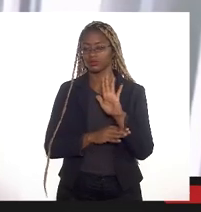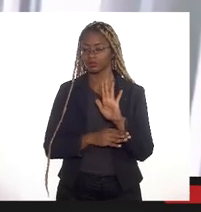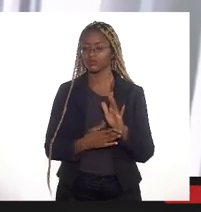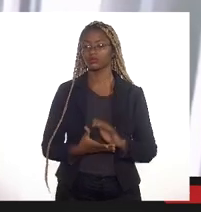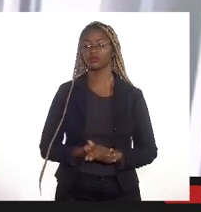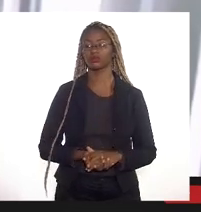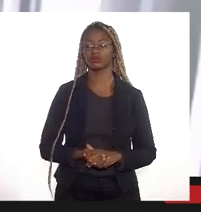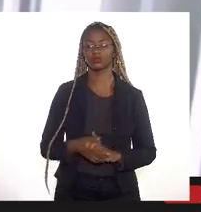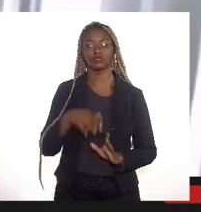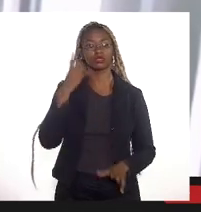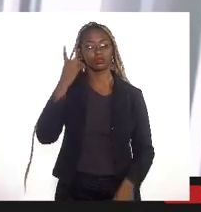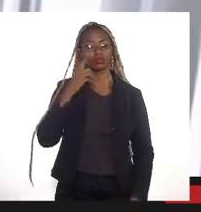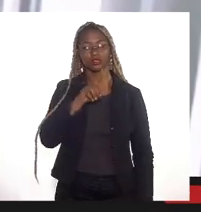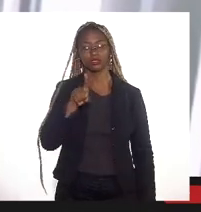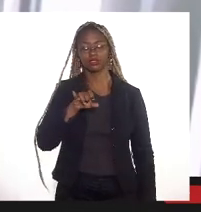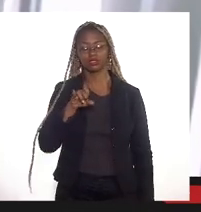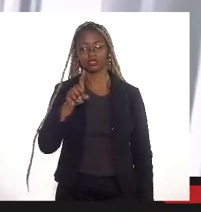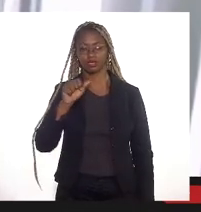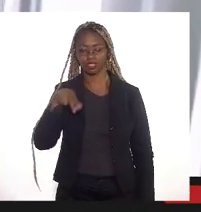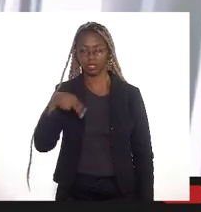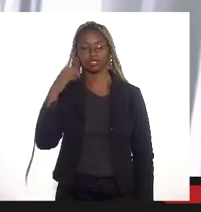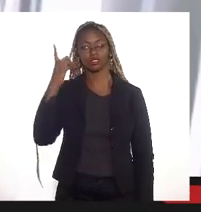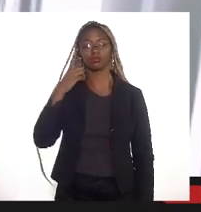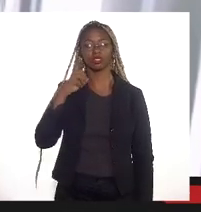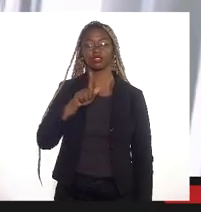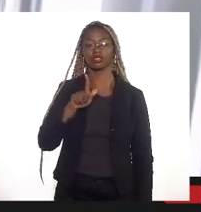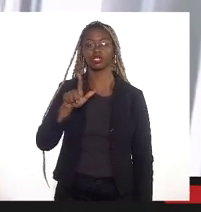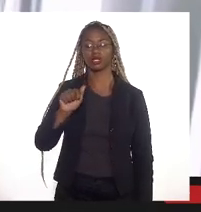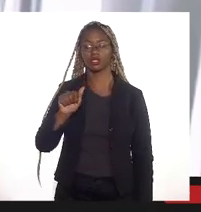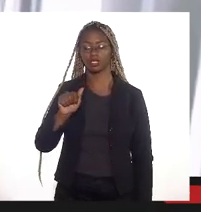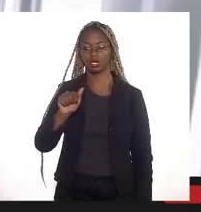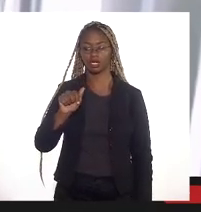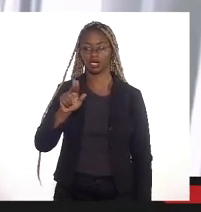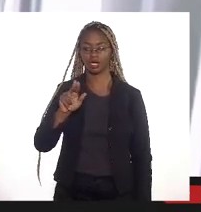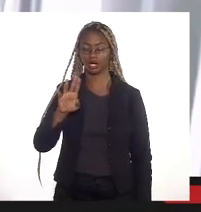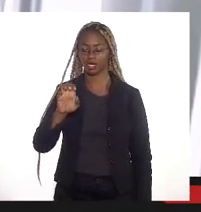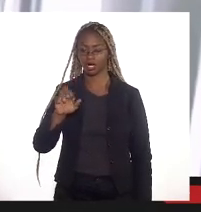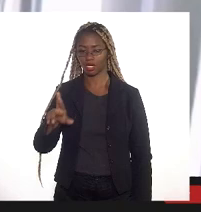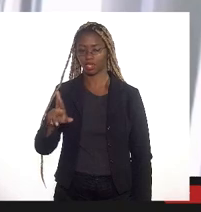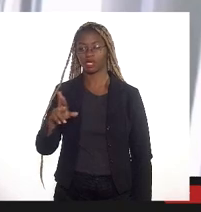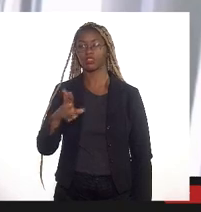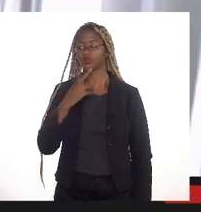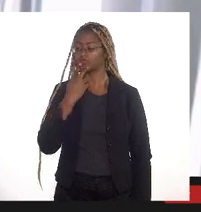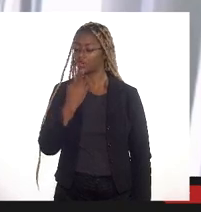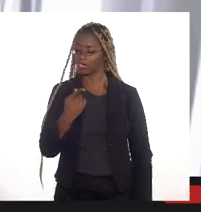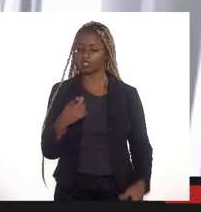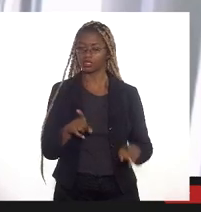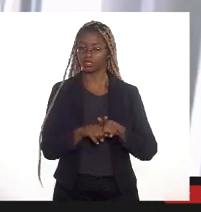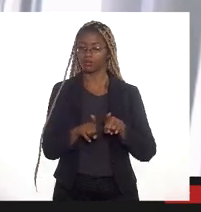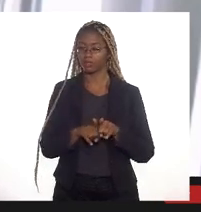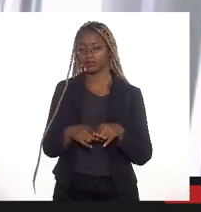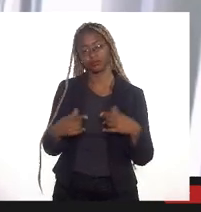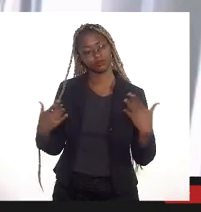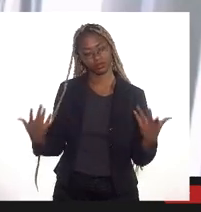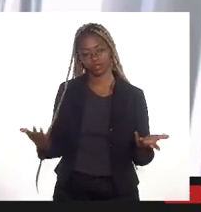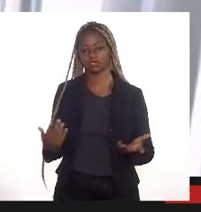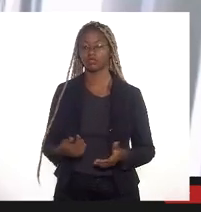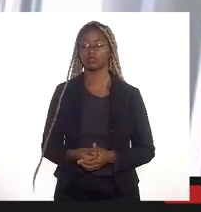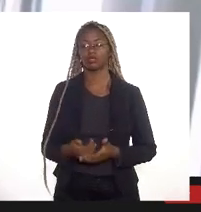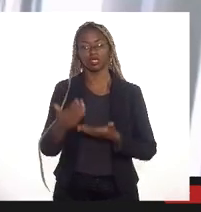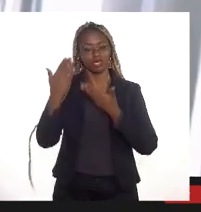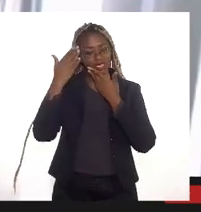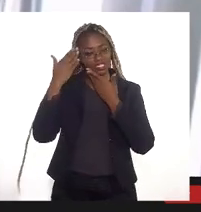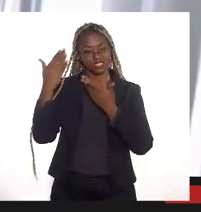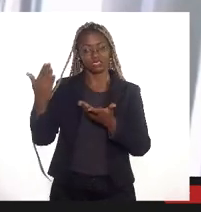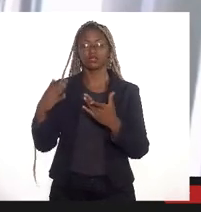Bomba deputado Azeidan deputado Glauber Braga também que teve um assessor que pôde aqui se manifestar enfim agradecer